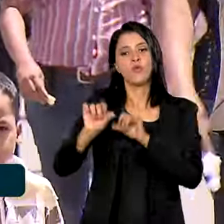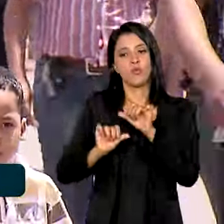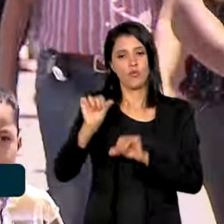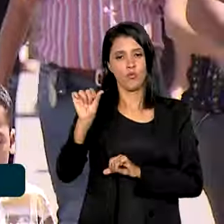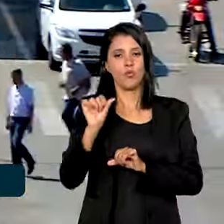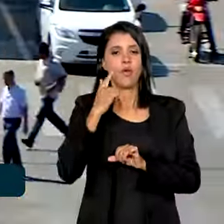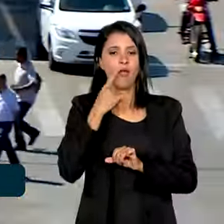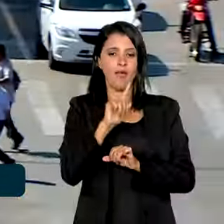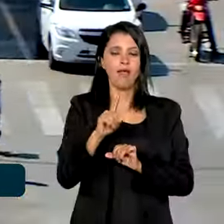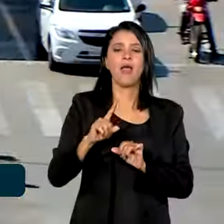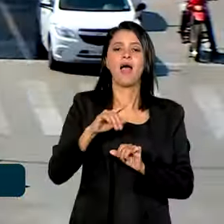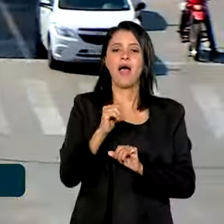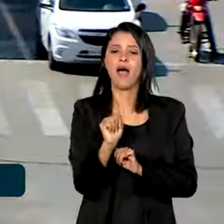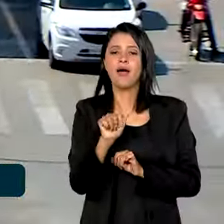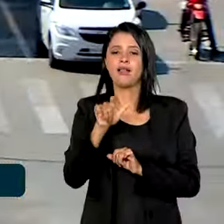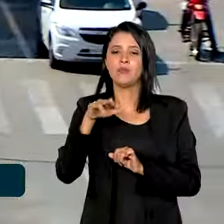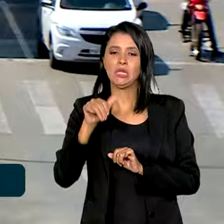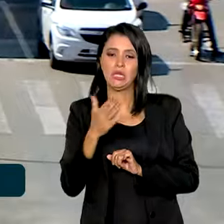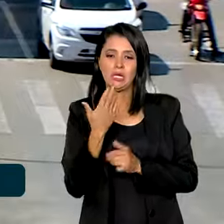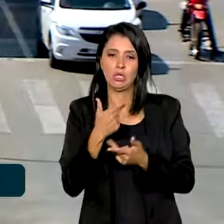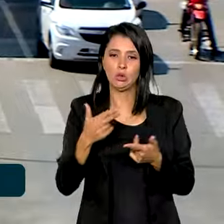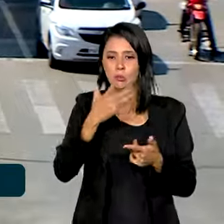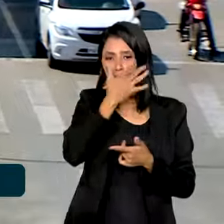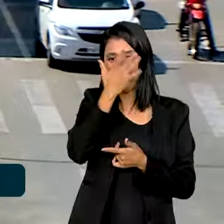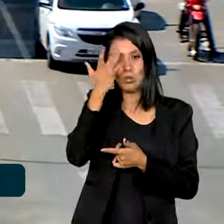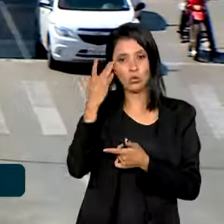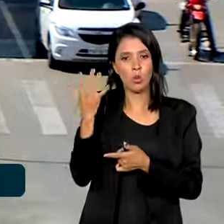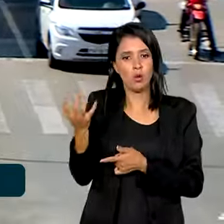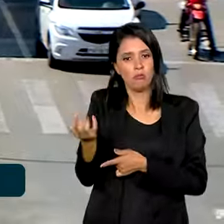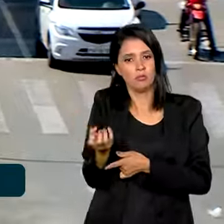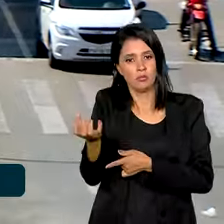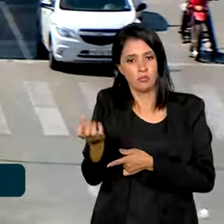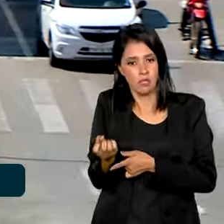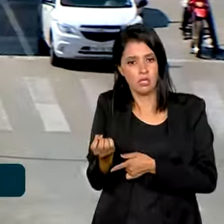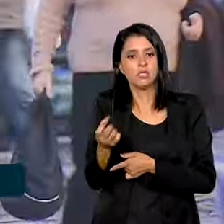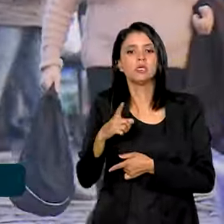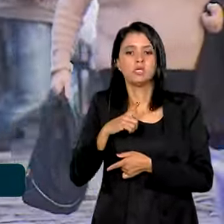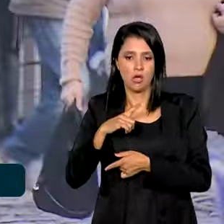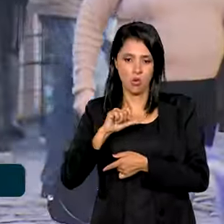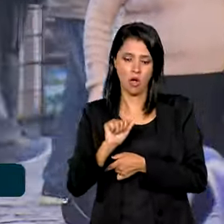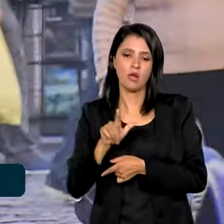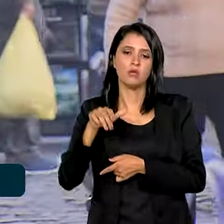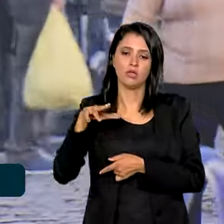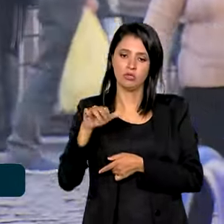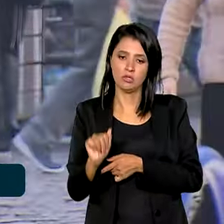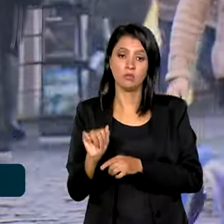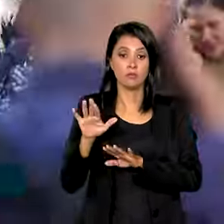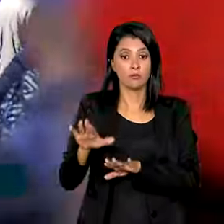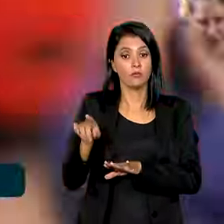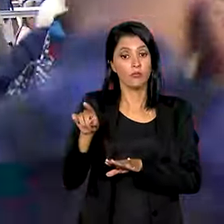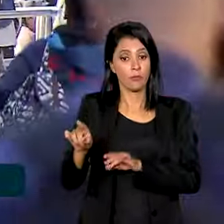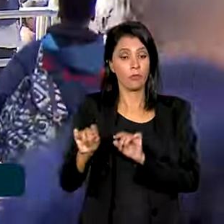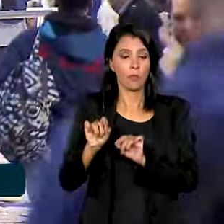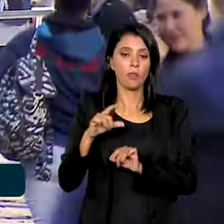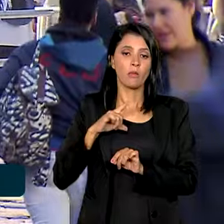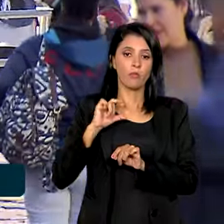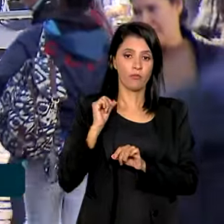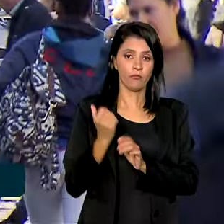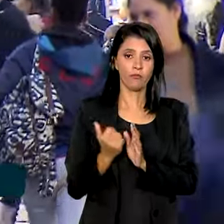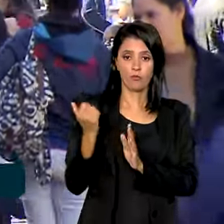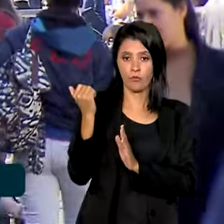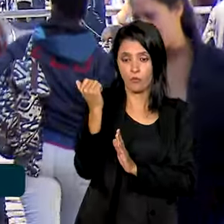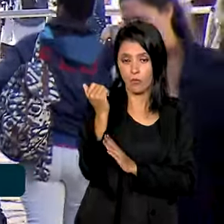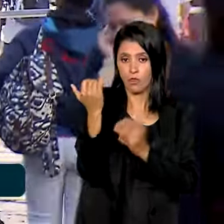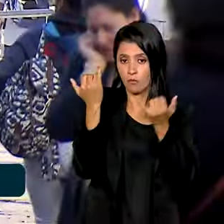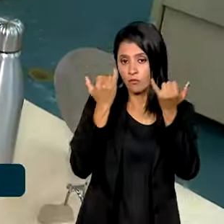alimentando, que são as pessoas que recebem pensões alimentícias. Nesse caso, houve um aumento